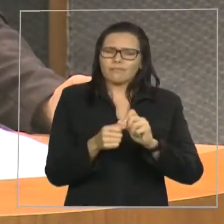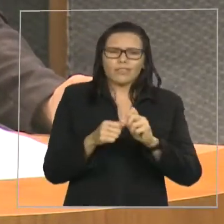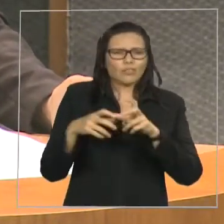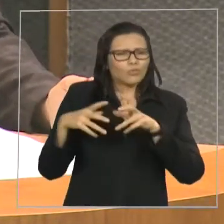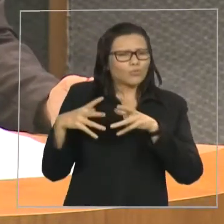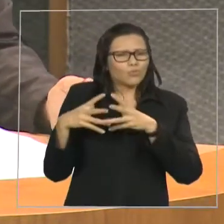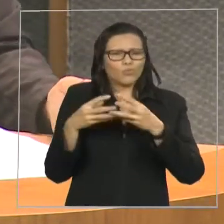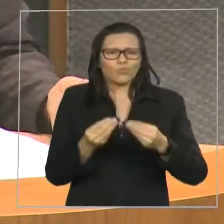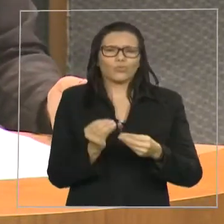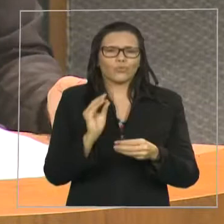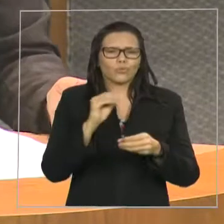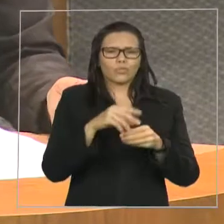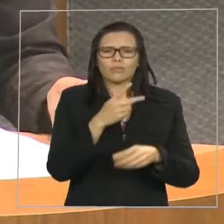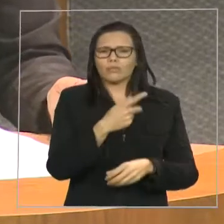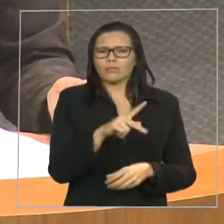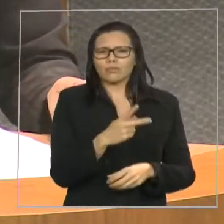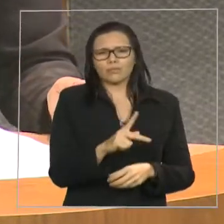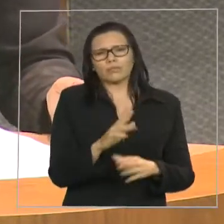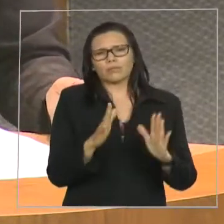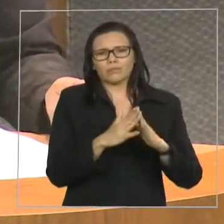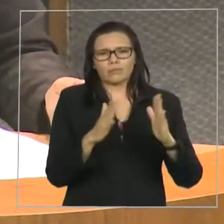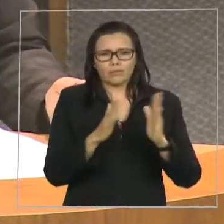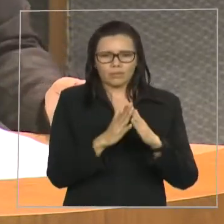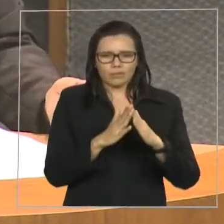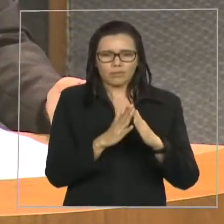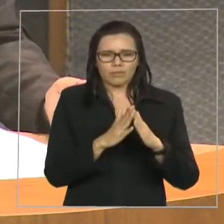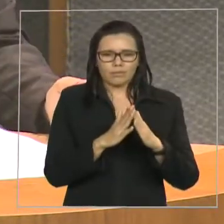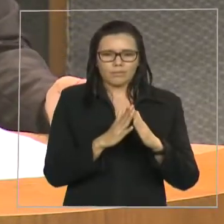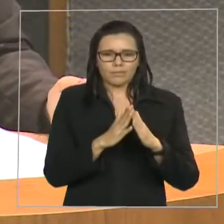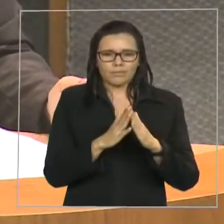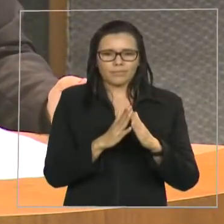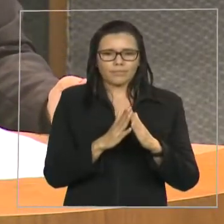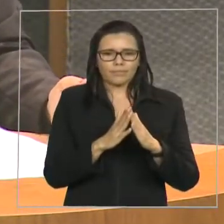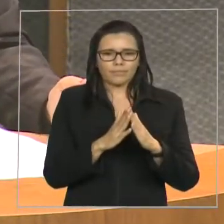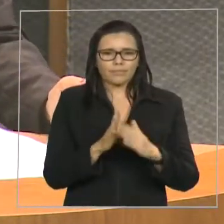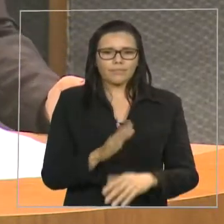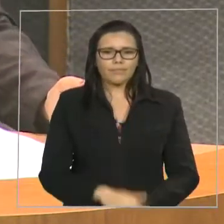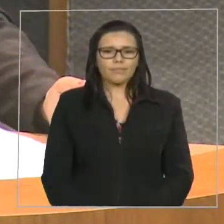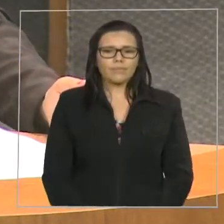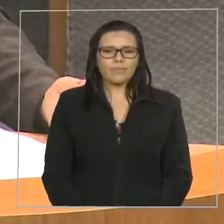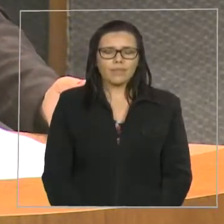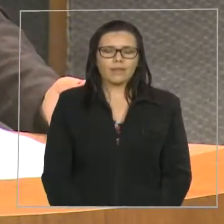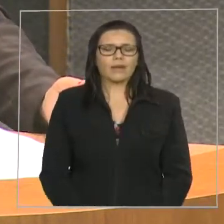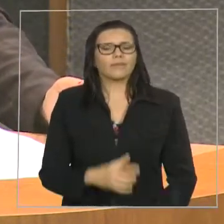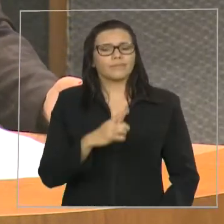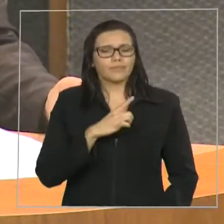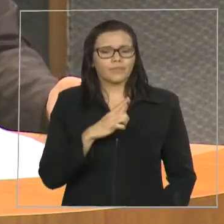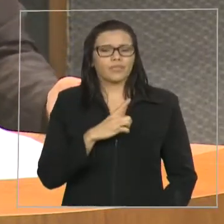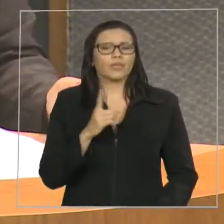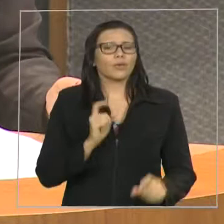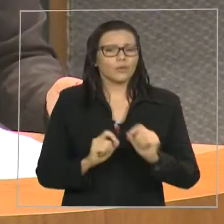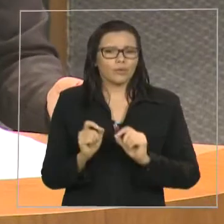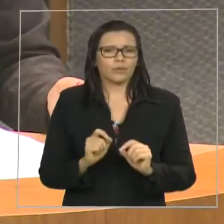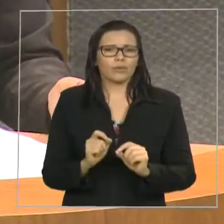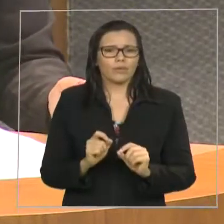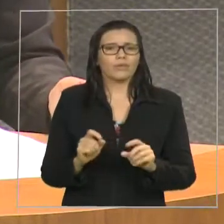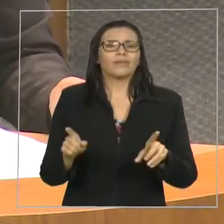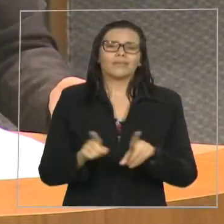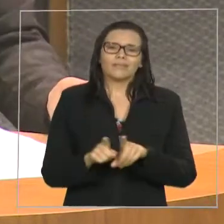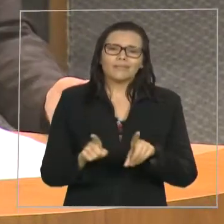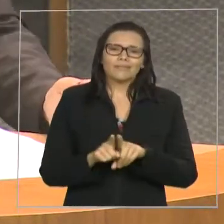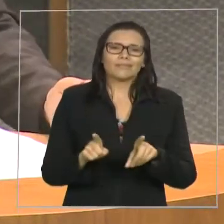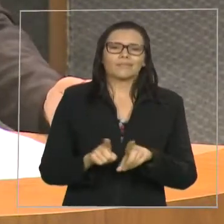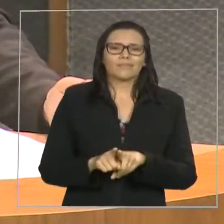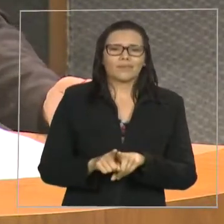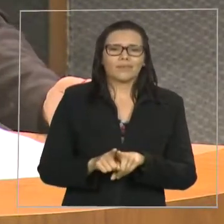ainda têm essa possibilidade, essa oportunidade, de montar um pequeno